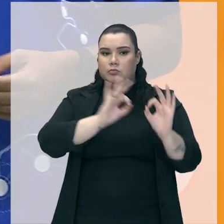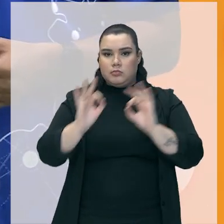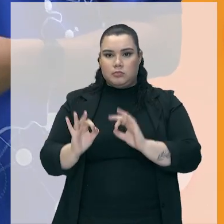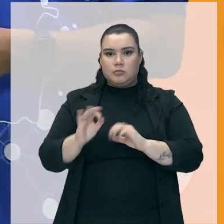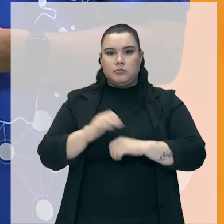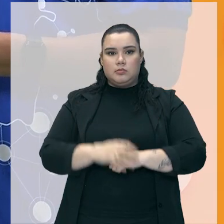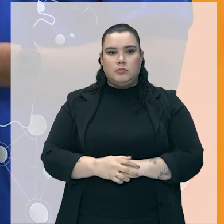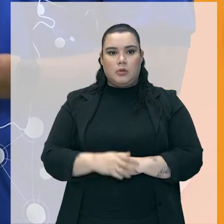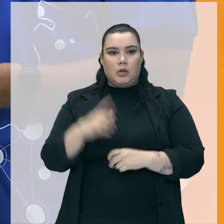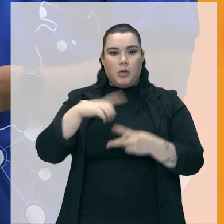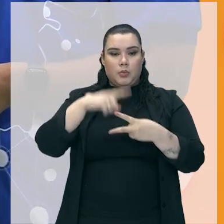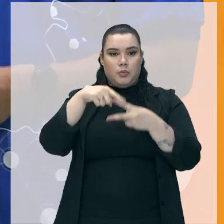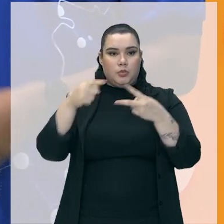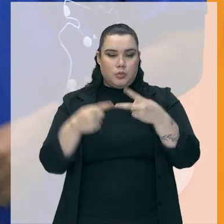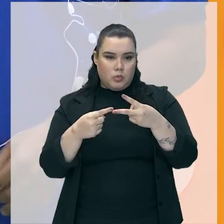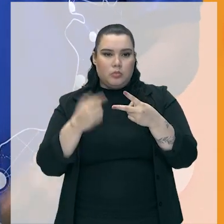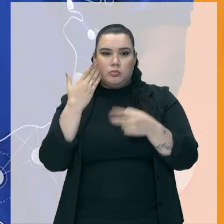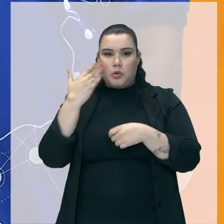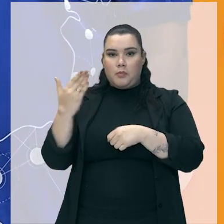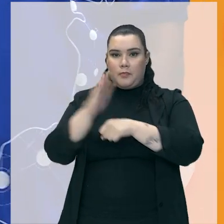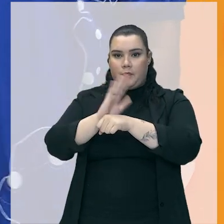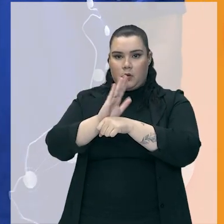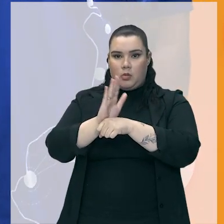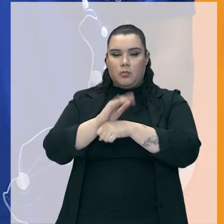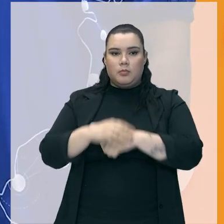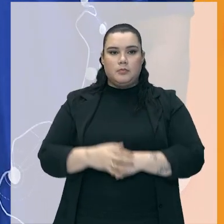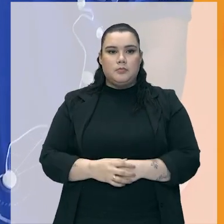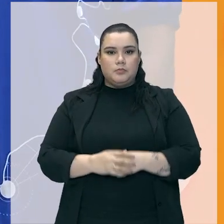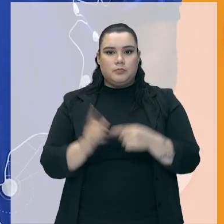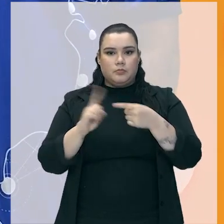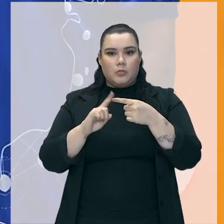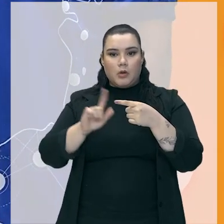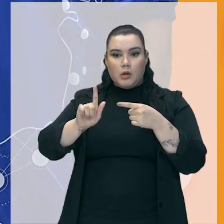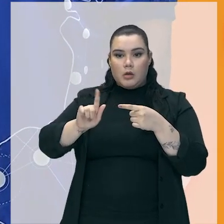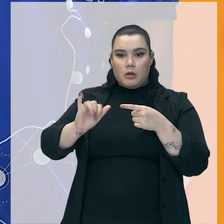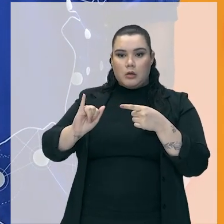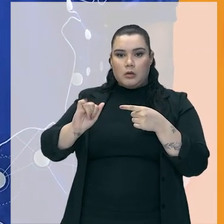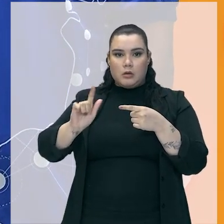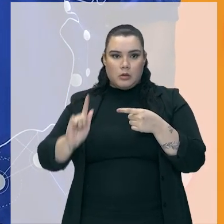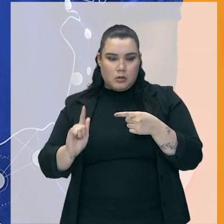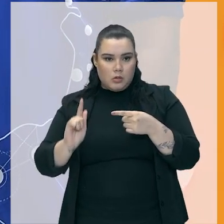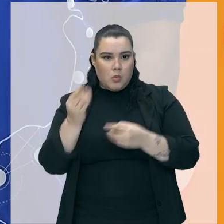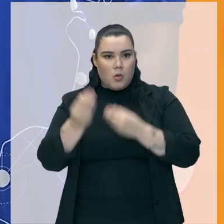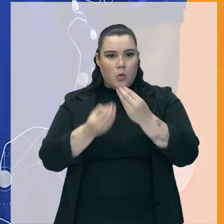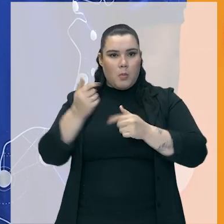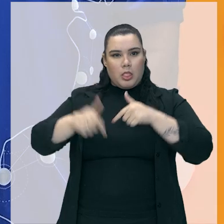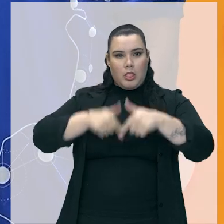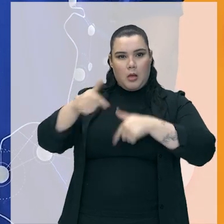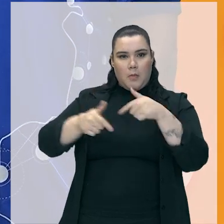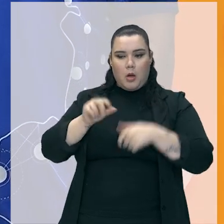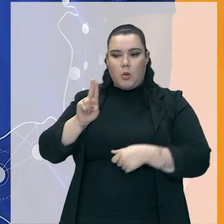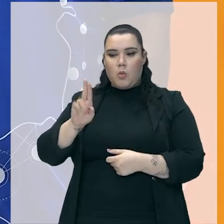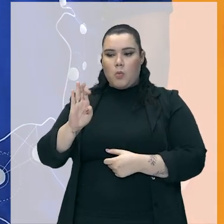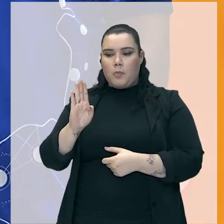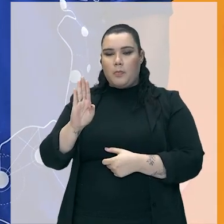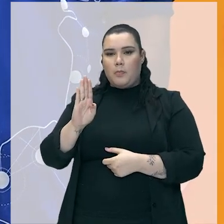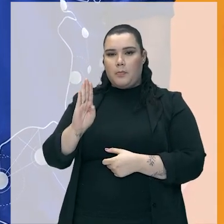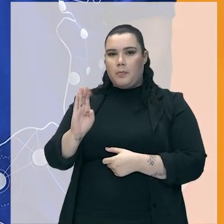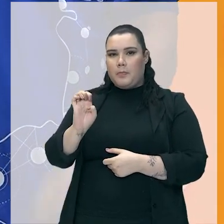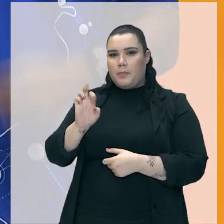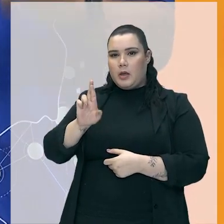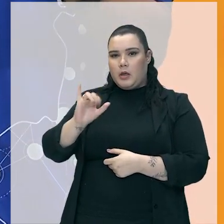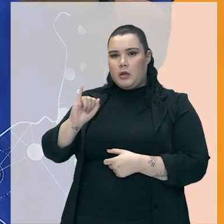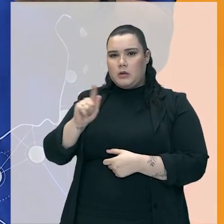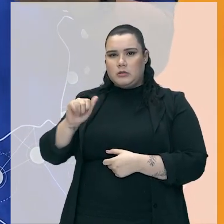começar aqui com dois documentários. Esse primeiro aí, o GIG, a Uberização do Trabalho, ele é um documentário fantástico,